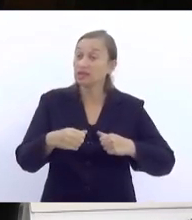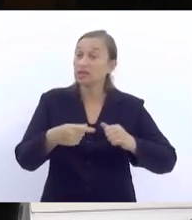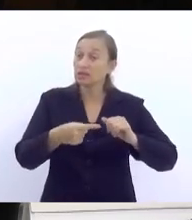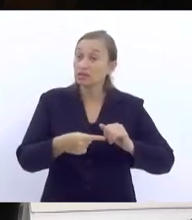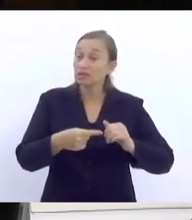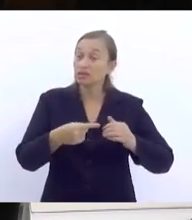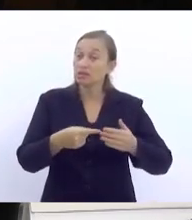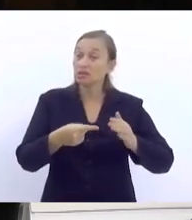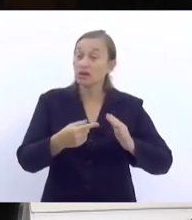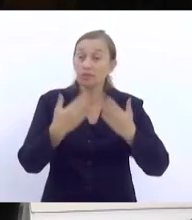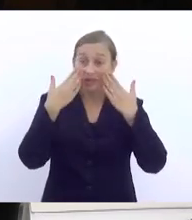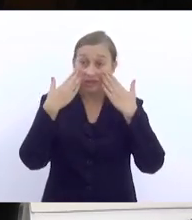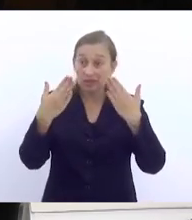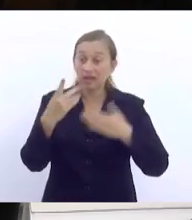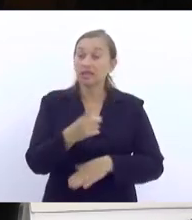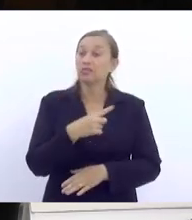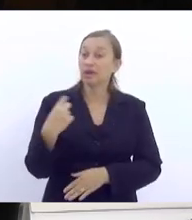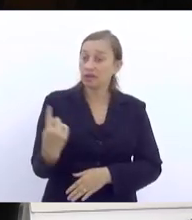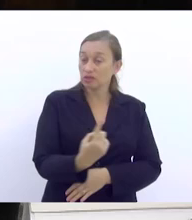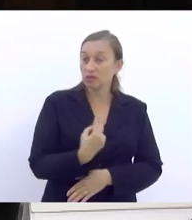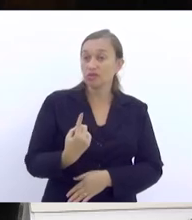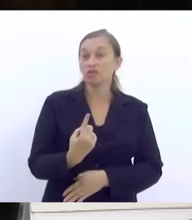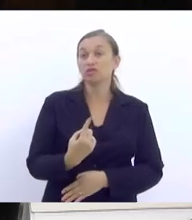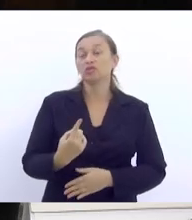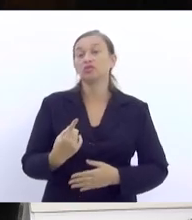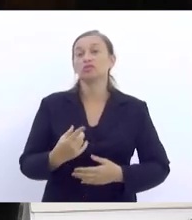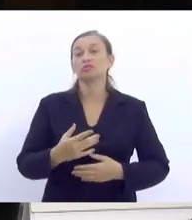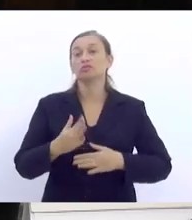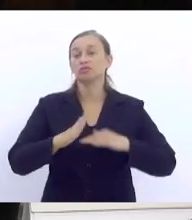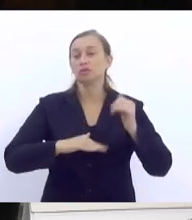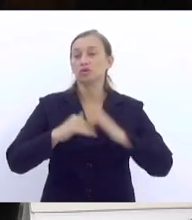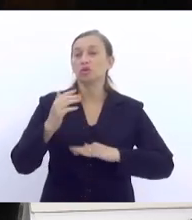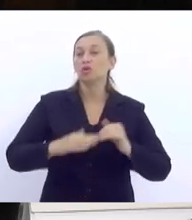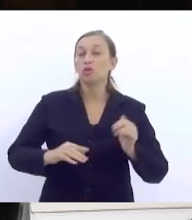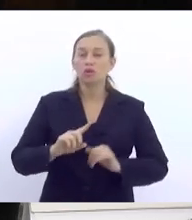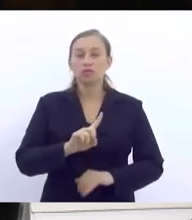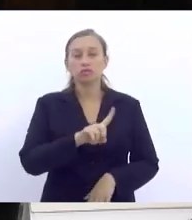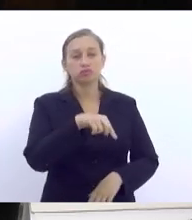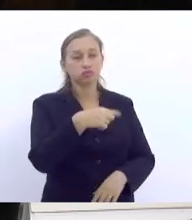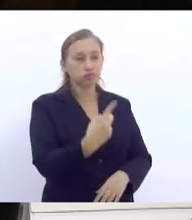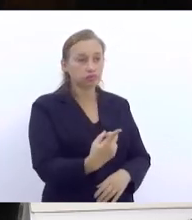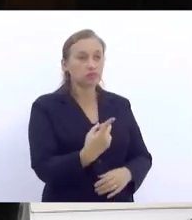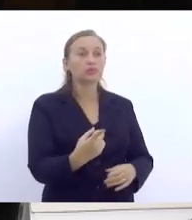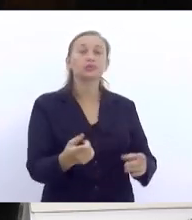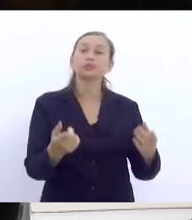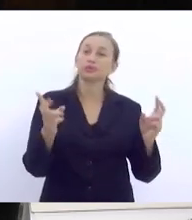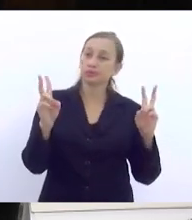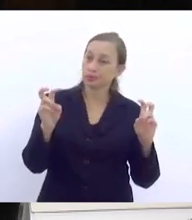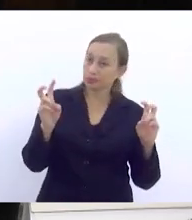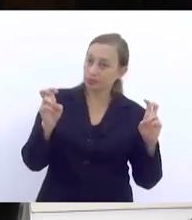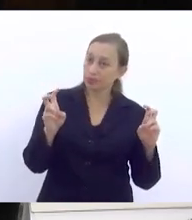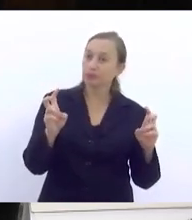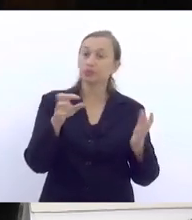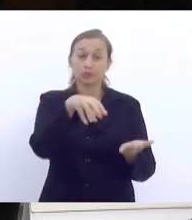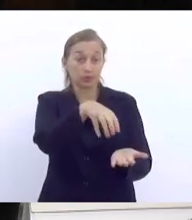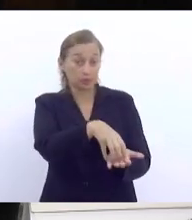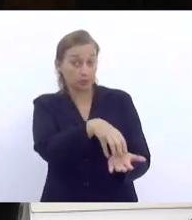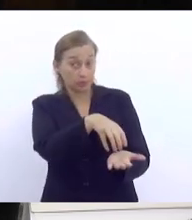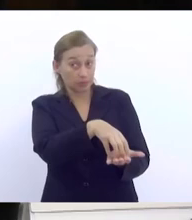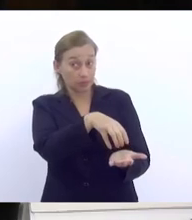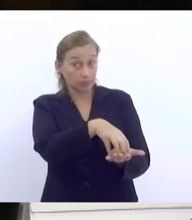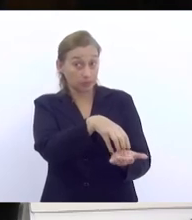o campo do serviço social e da psicologia. Um outro elemento é que, nesse núcleo, e que estamos